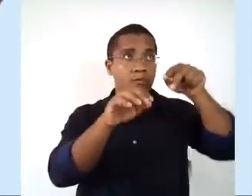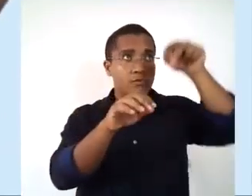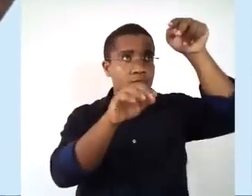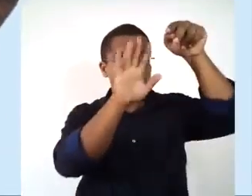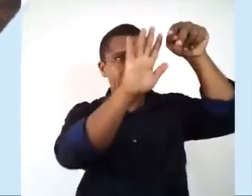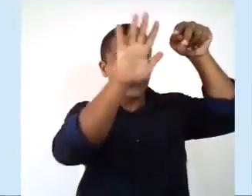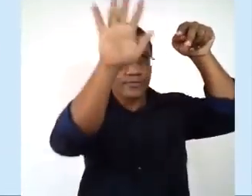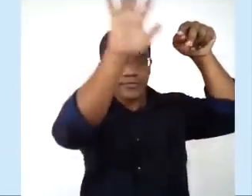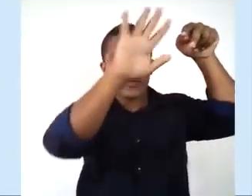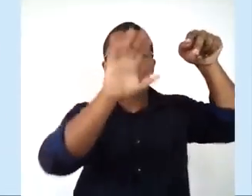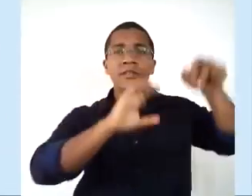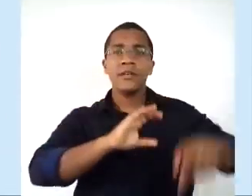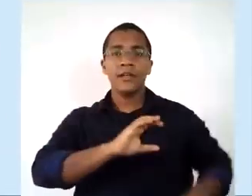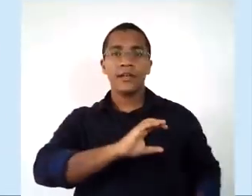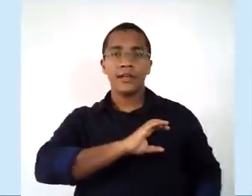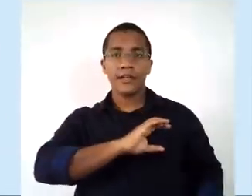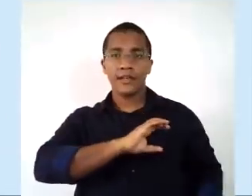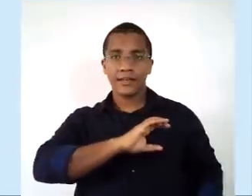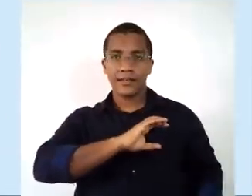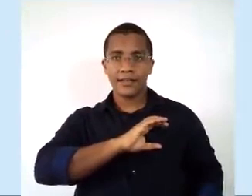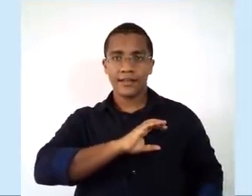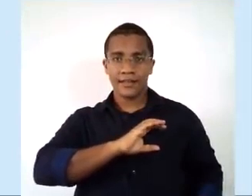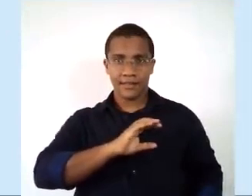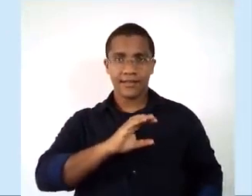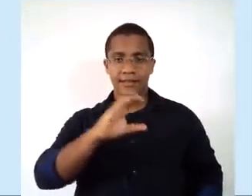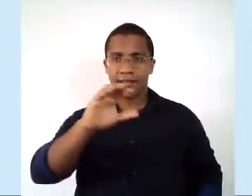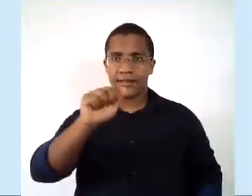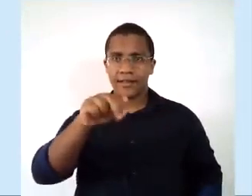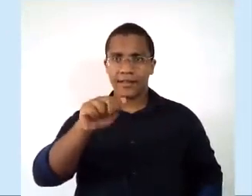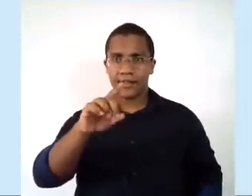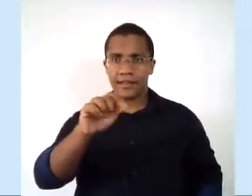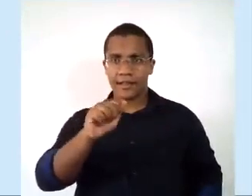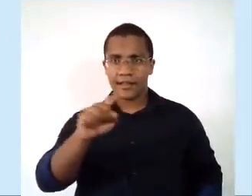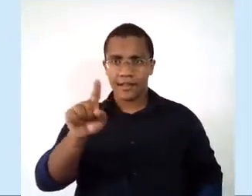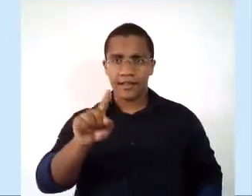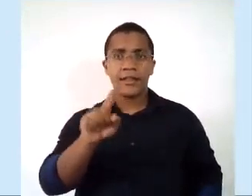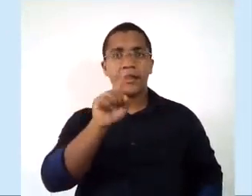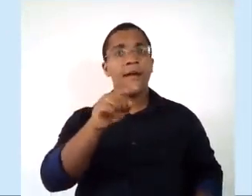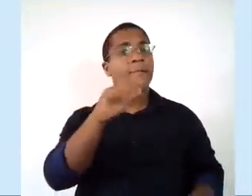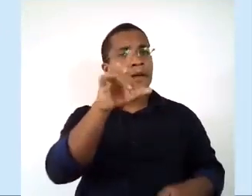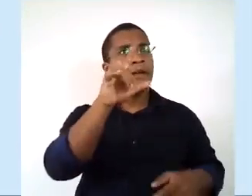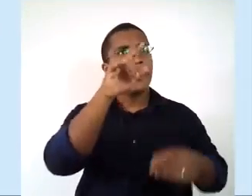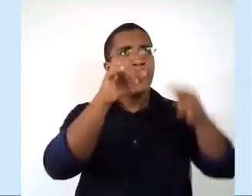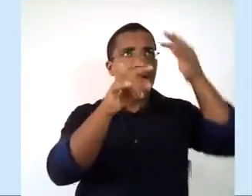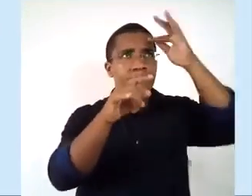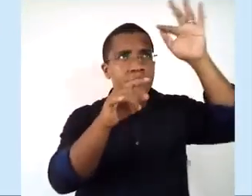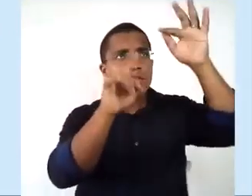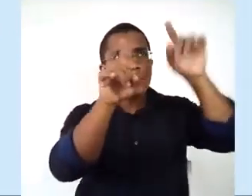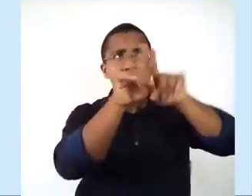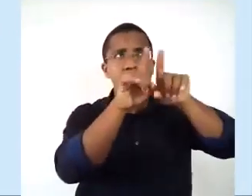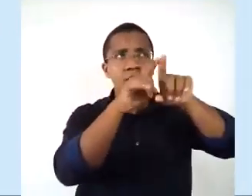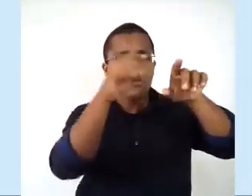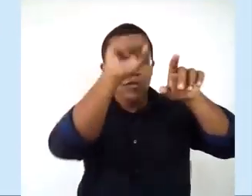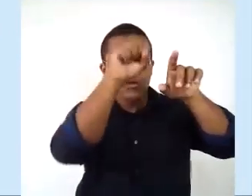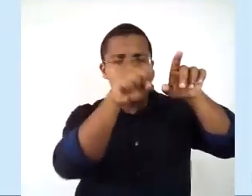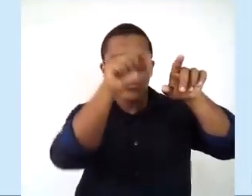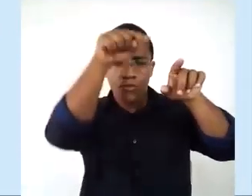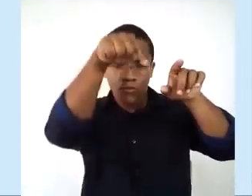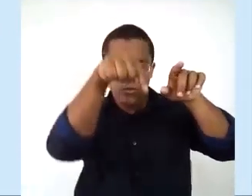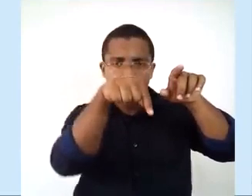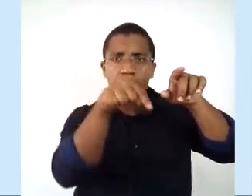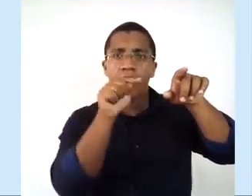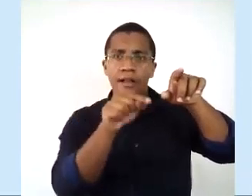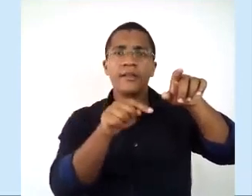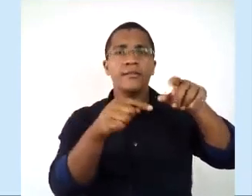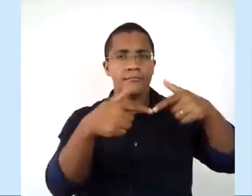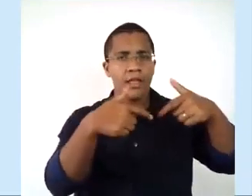norte ainda do Canadá, certo? Mas, houve uma guerrinha aí, e a França também ocupou uma região mais ao sul, chamada hoje de